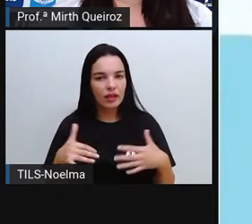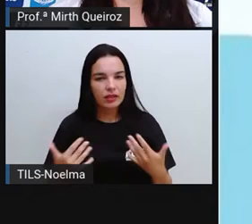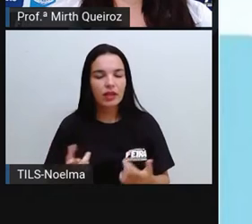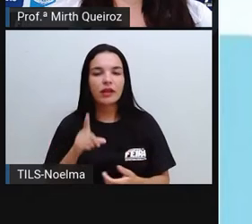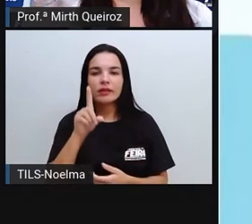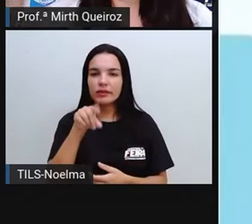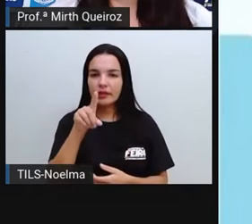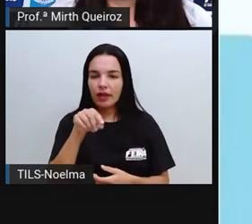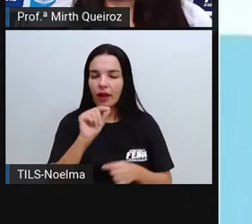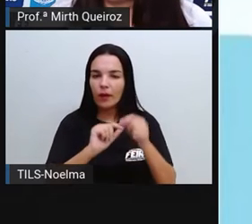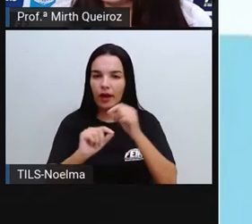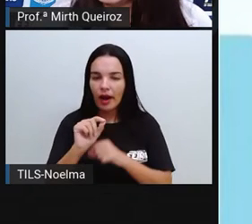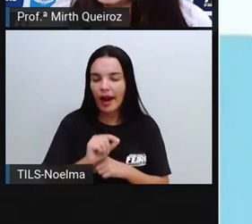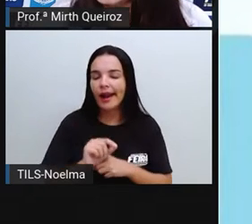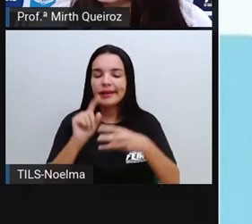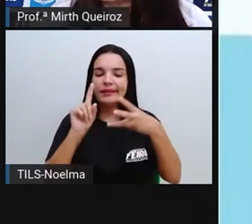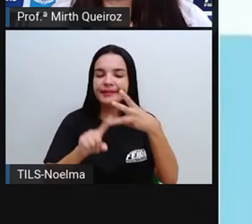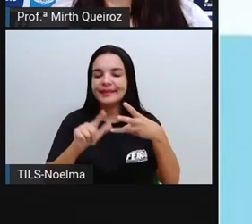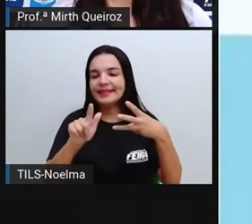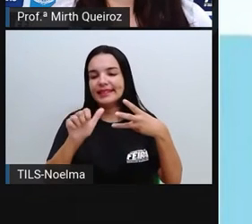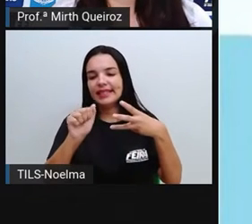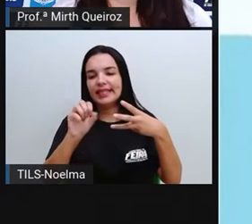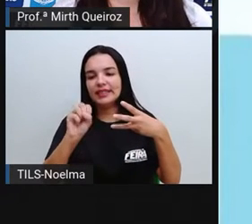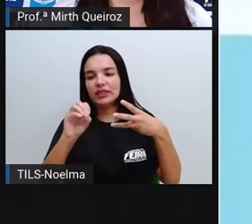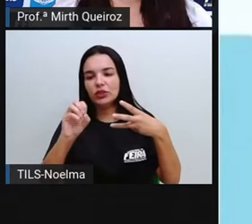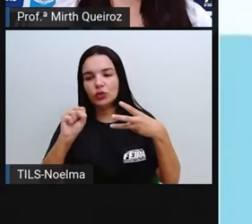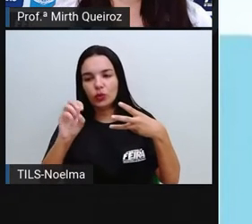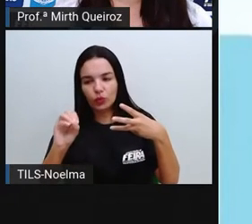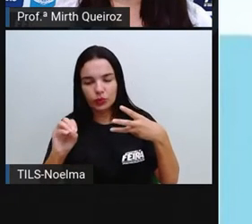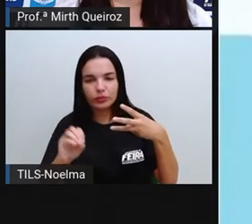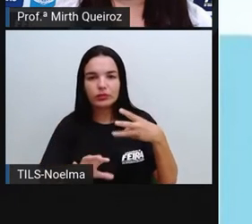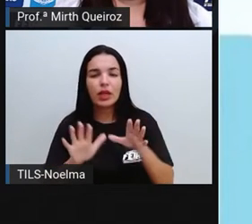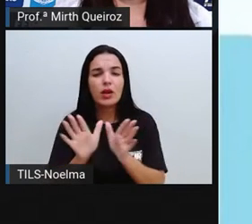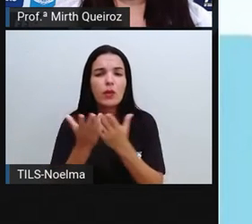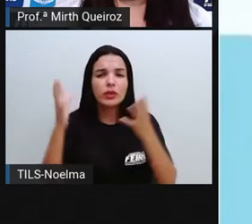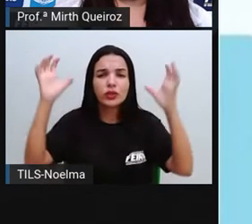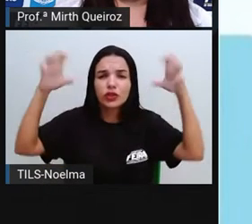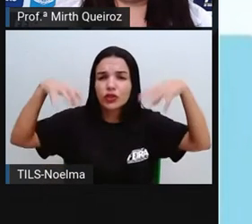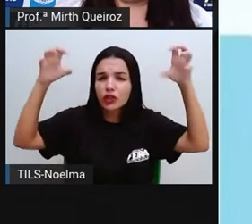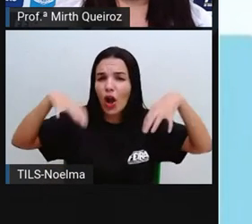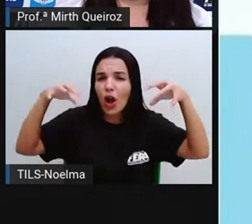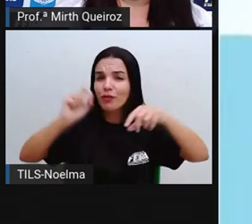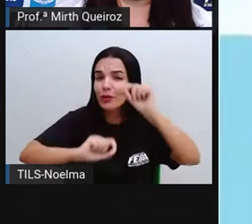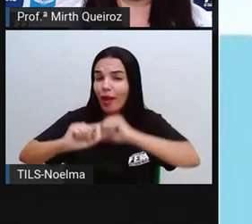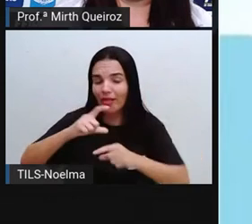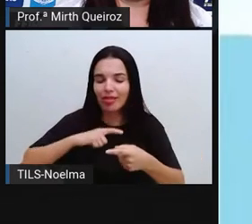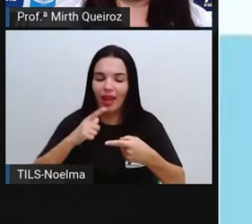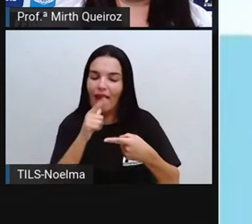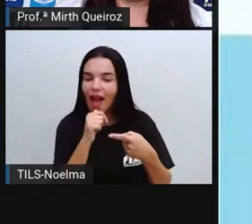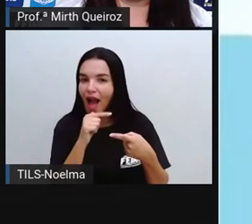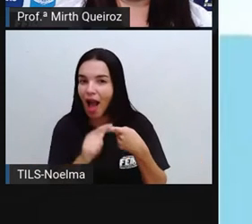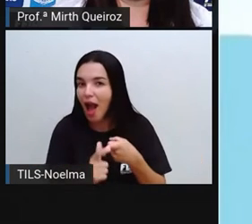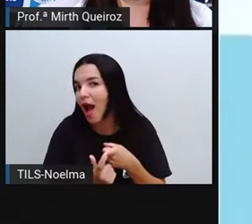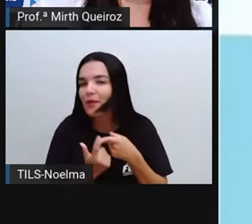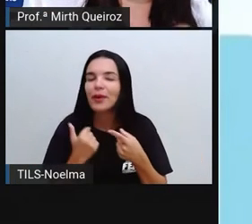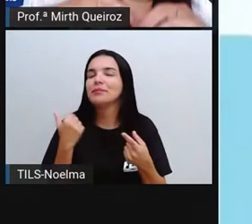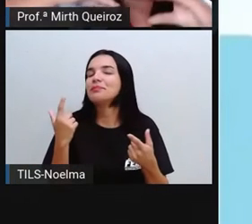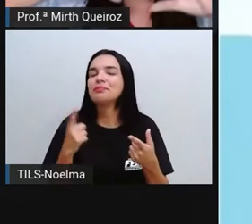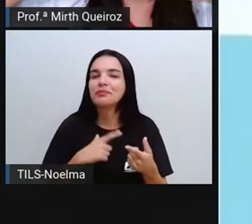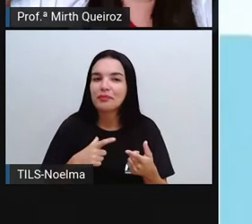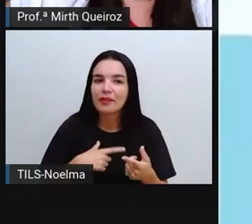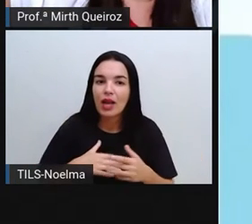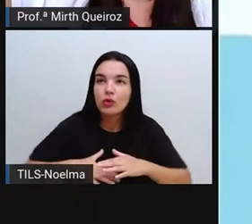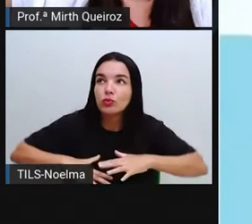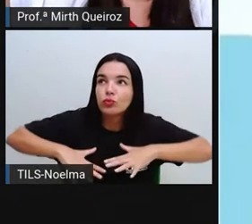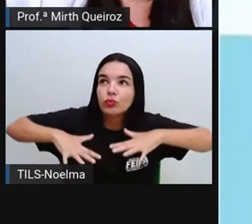ela vai para o estado gasoso, né? E quando chove? Então, a gente tem a água no estado gasoso, que está